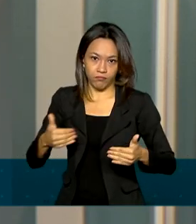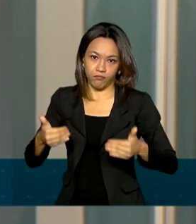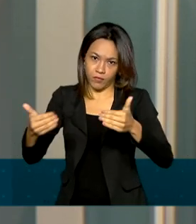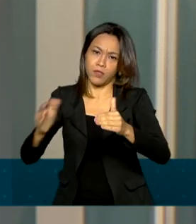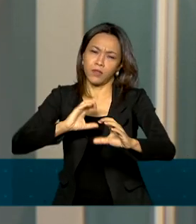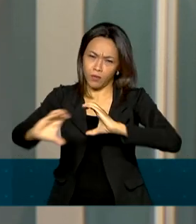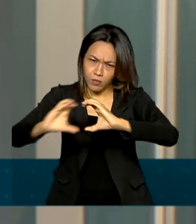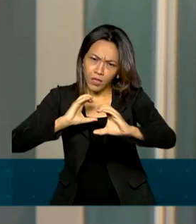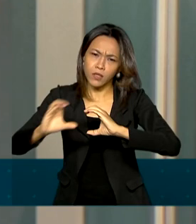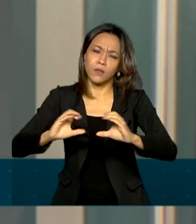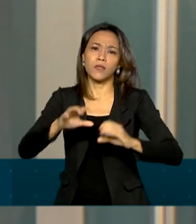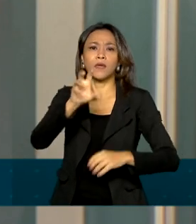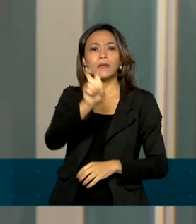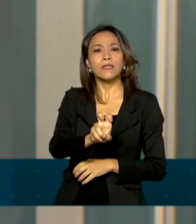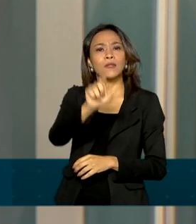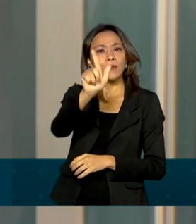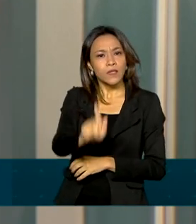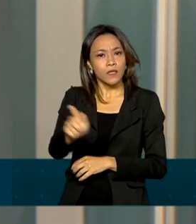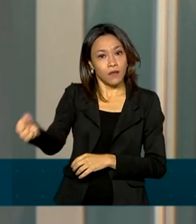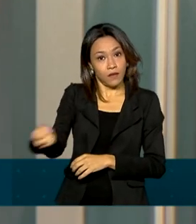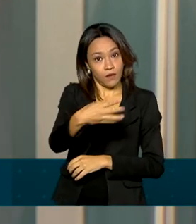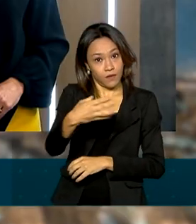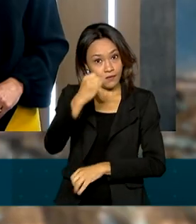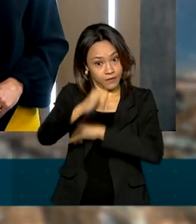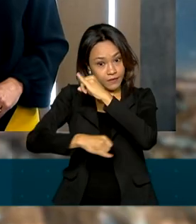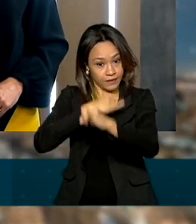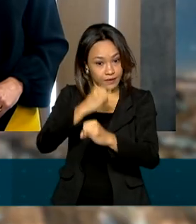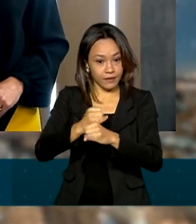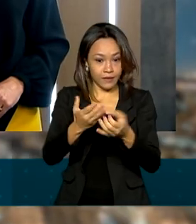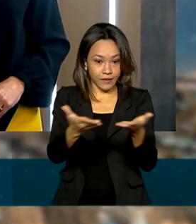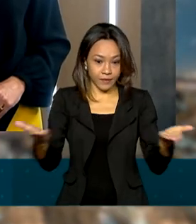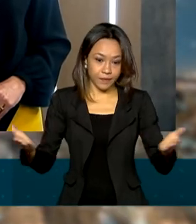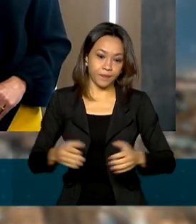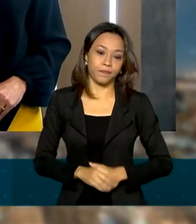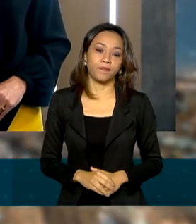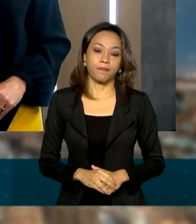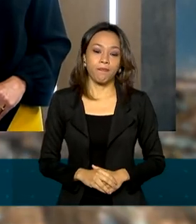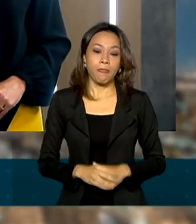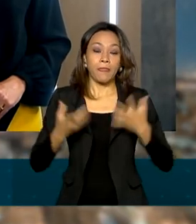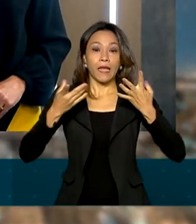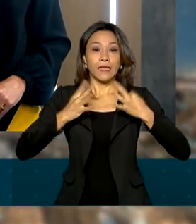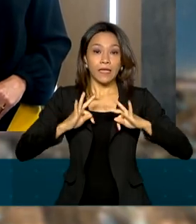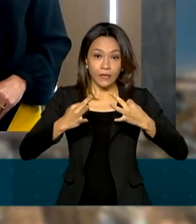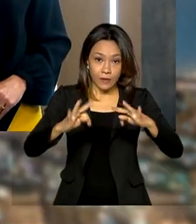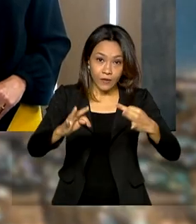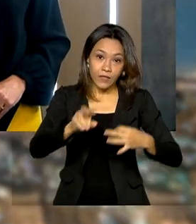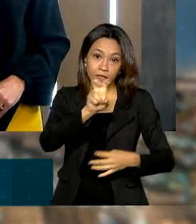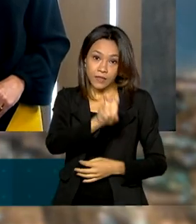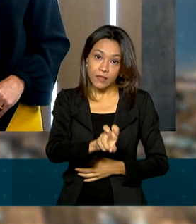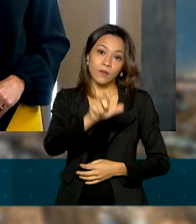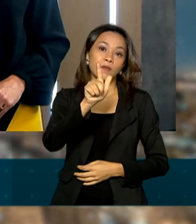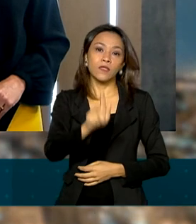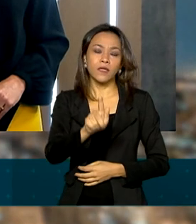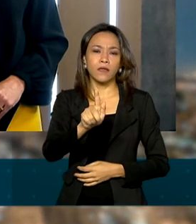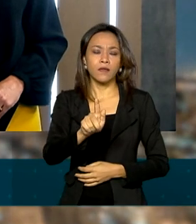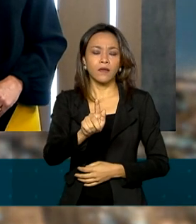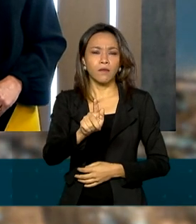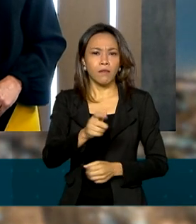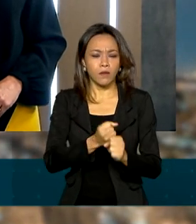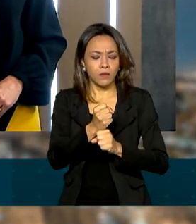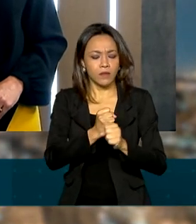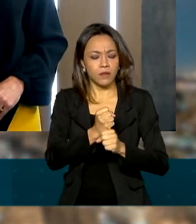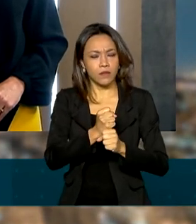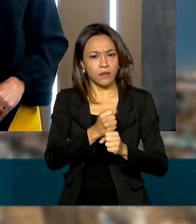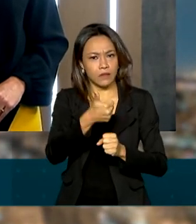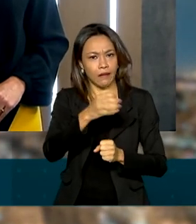5G, a nova geração de internet móvel. Tecnologia de 5G para os próximos 10 anos. Nós iremos